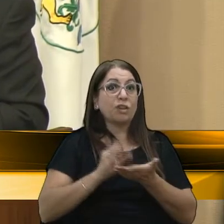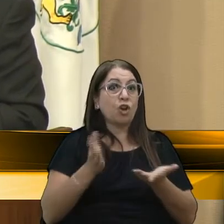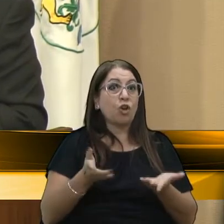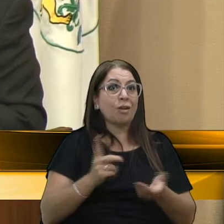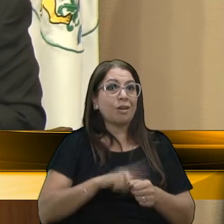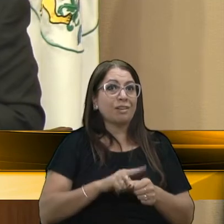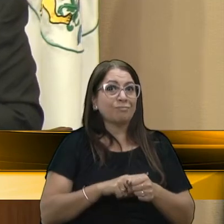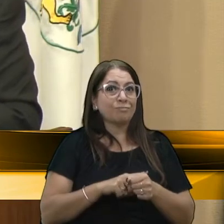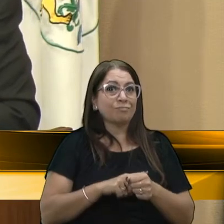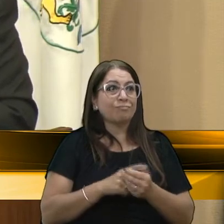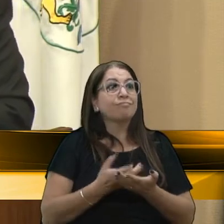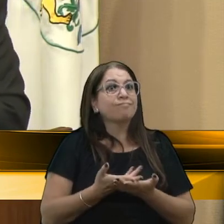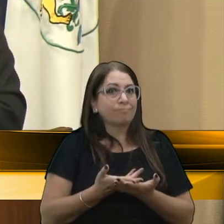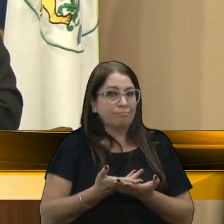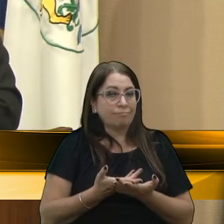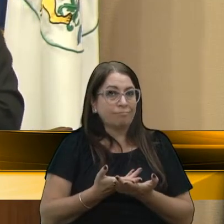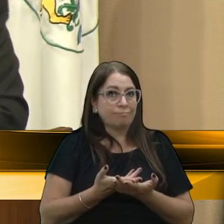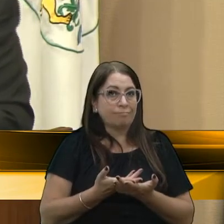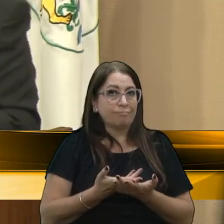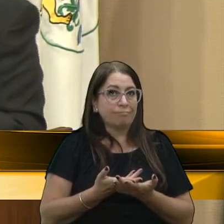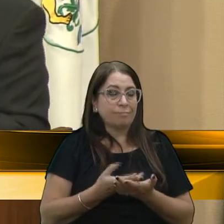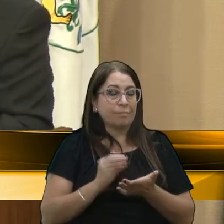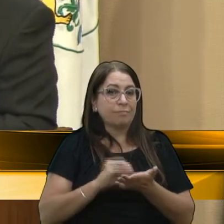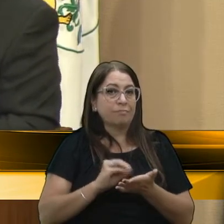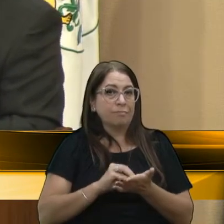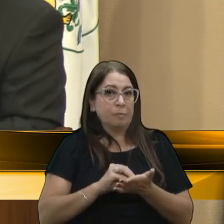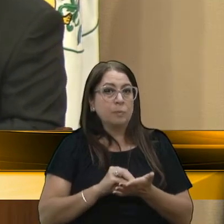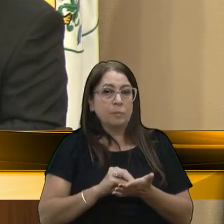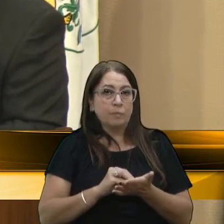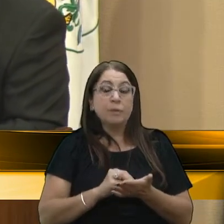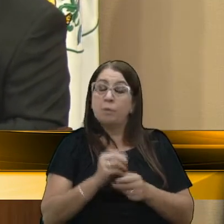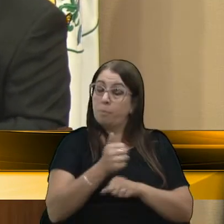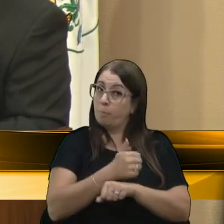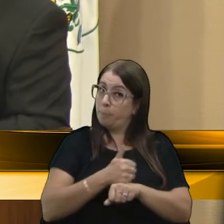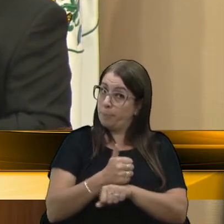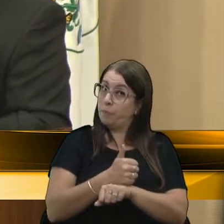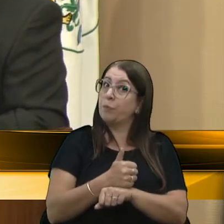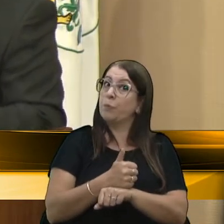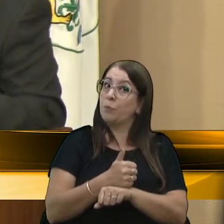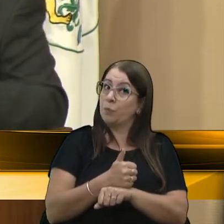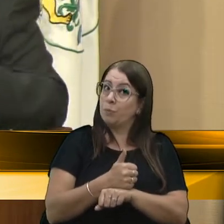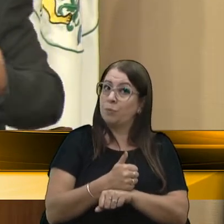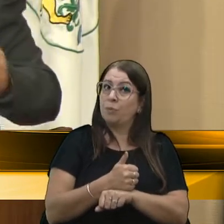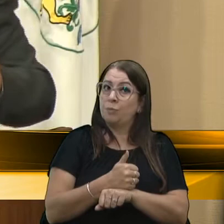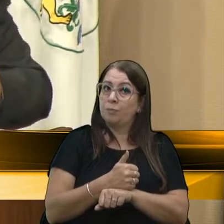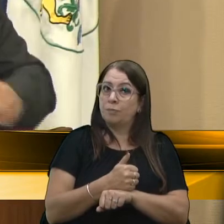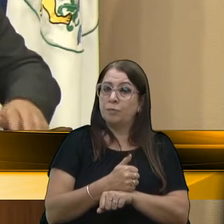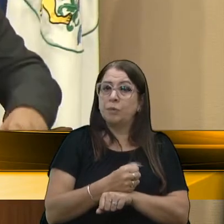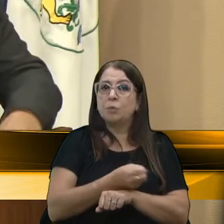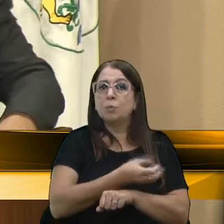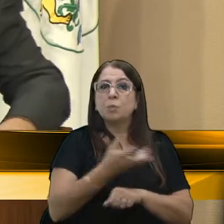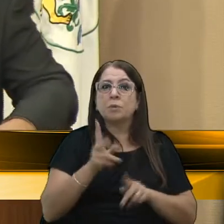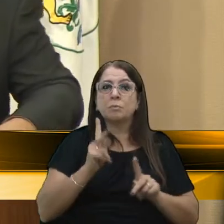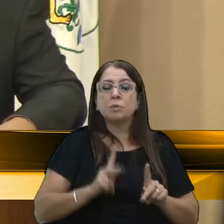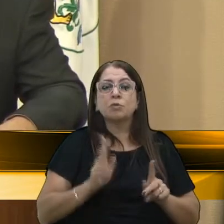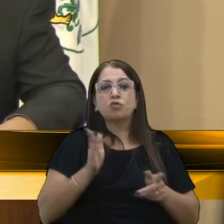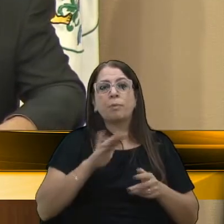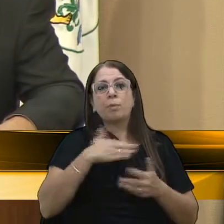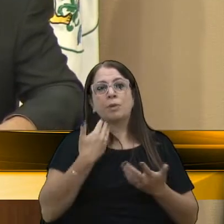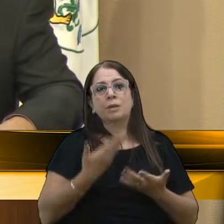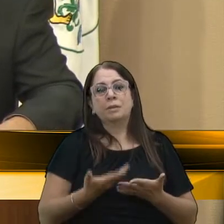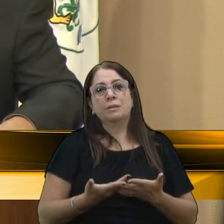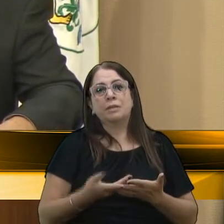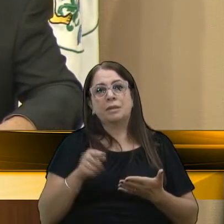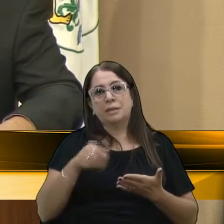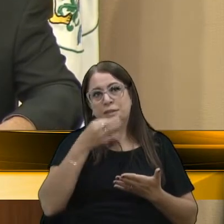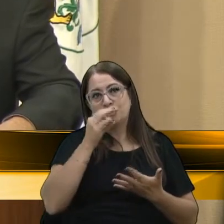O está faltando no momento agora? Está faltando profissionais. Então assim, quantas pessoas já morreram em